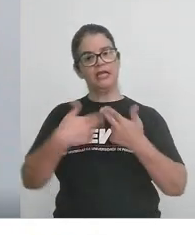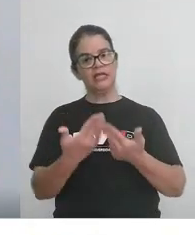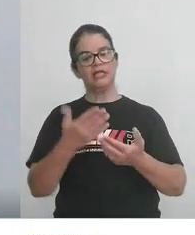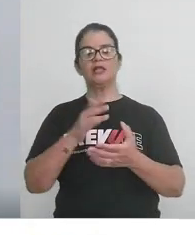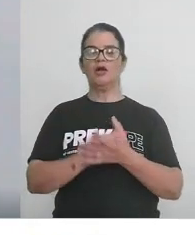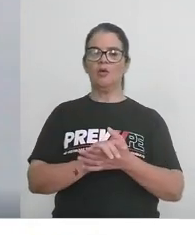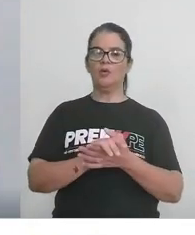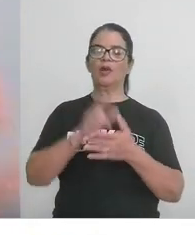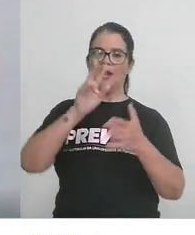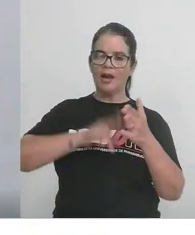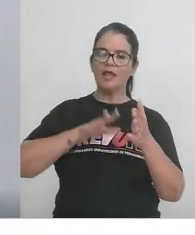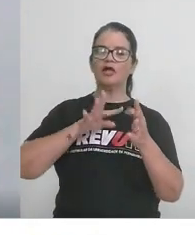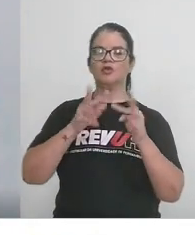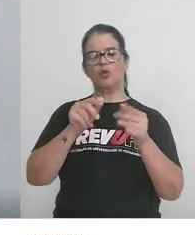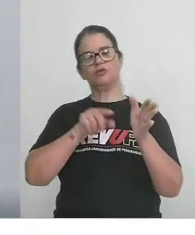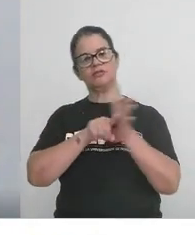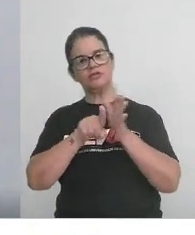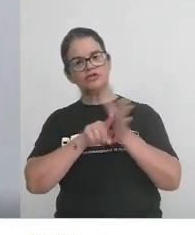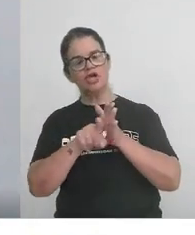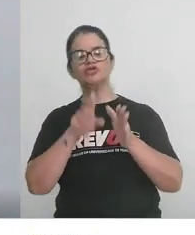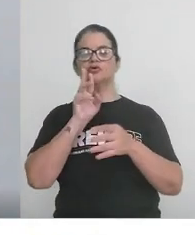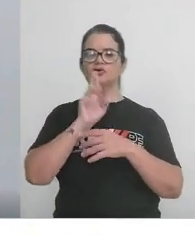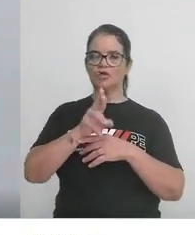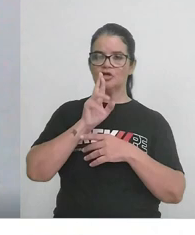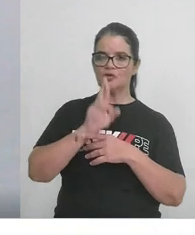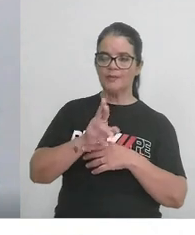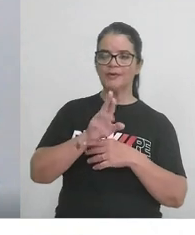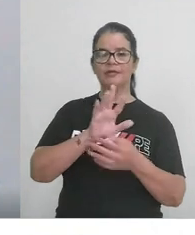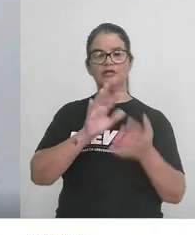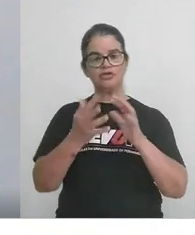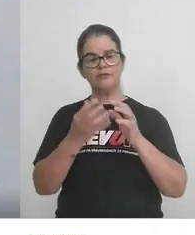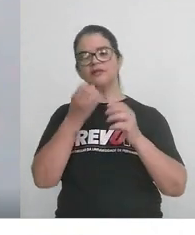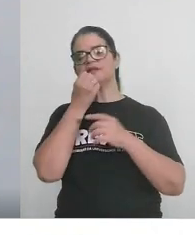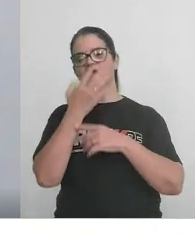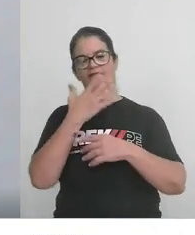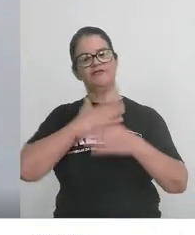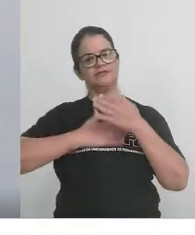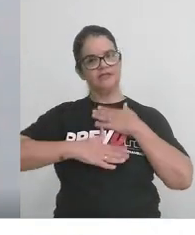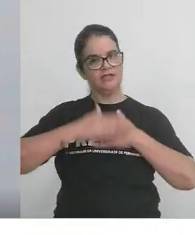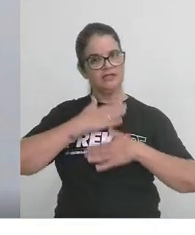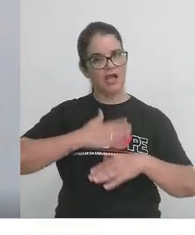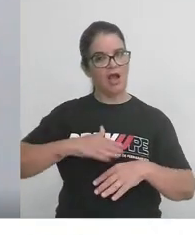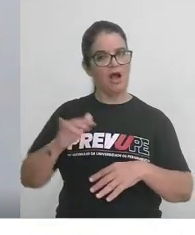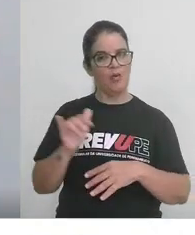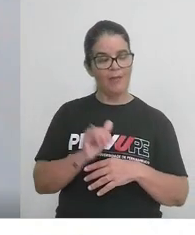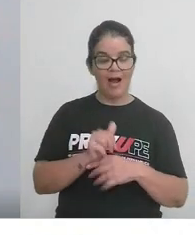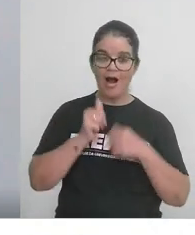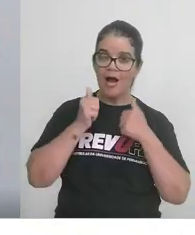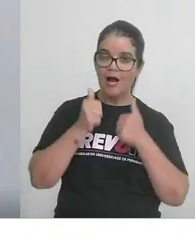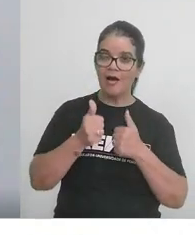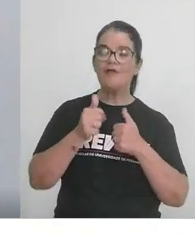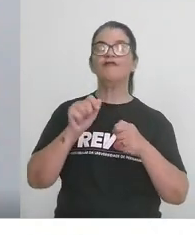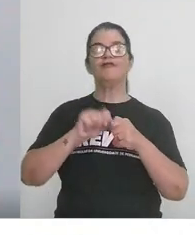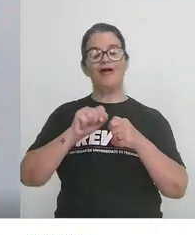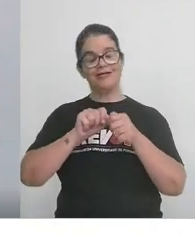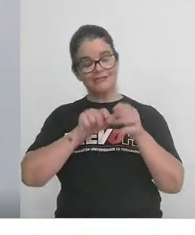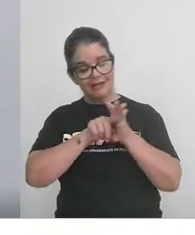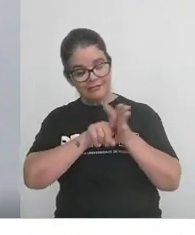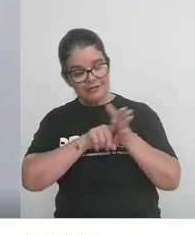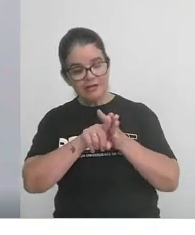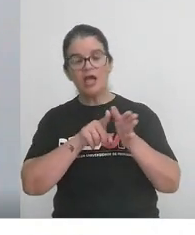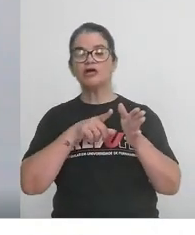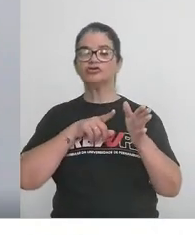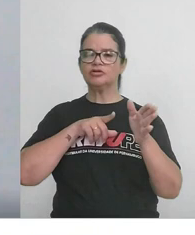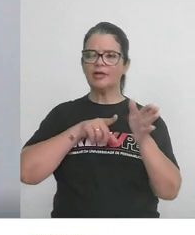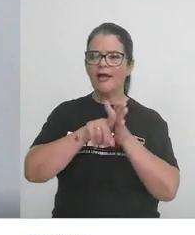lê todas as questões, tente responder de maneira eficiente, calma. Faça a triagem das